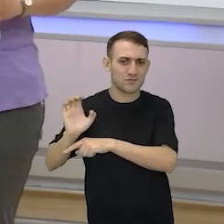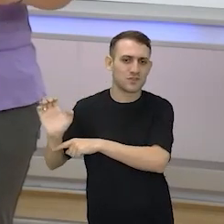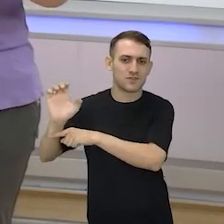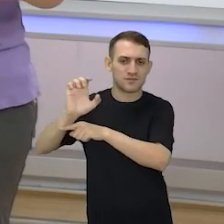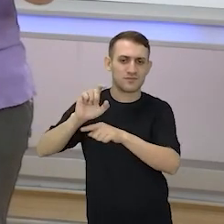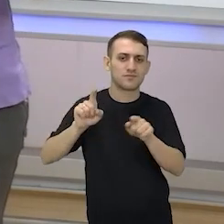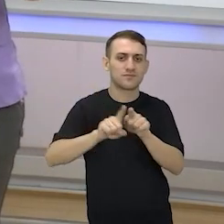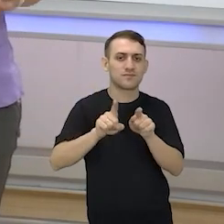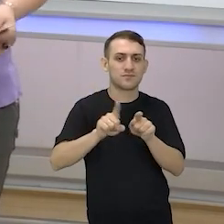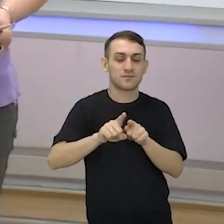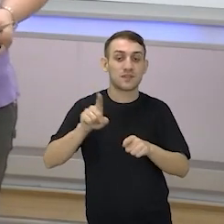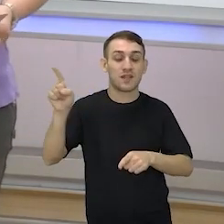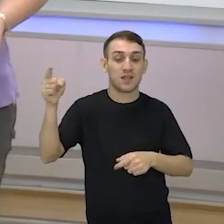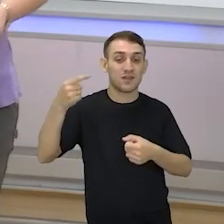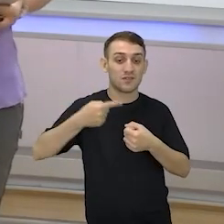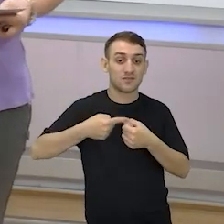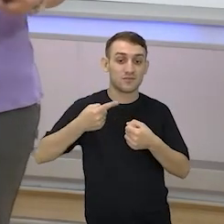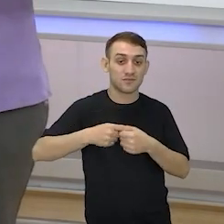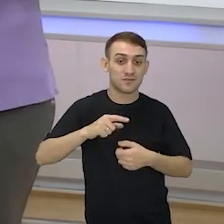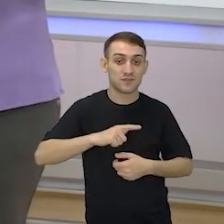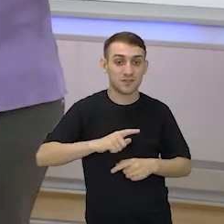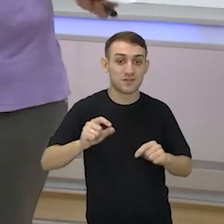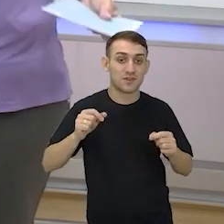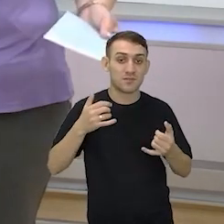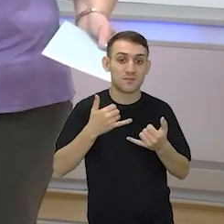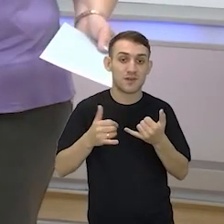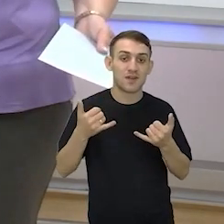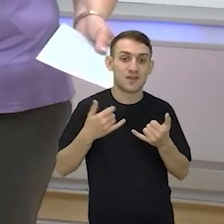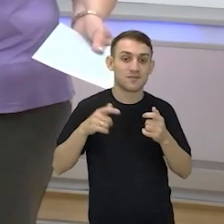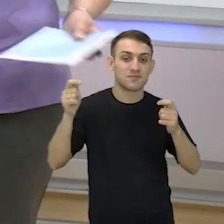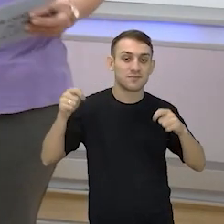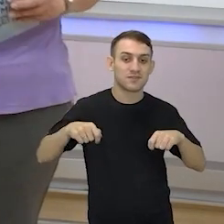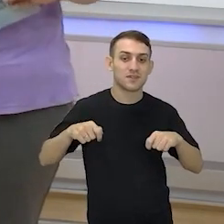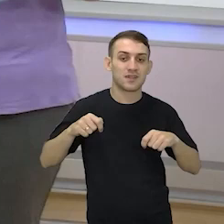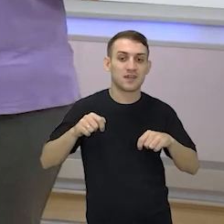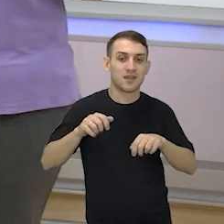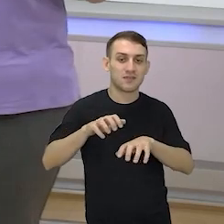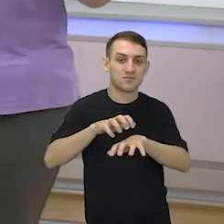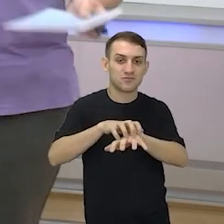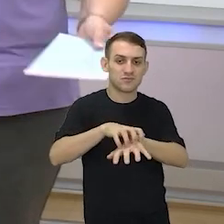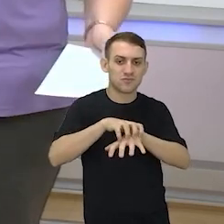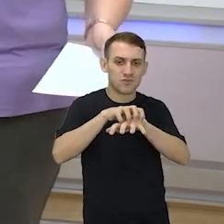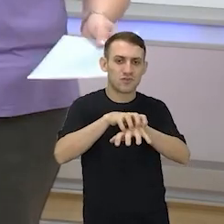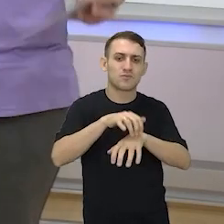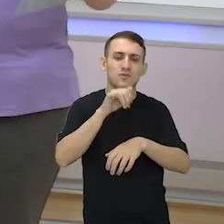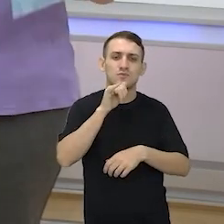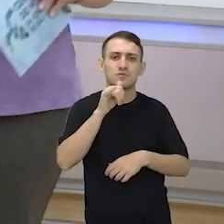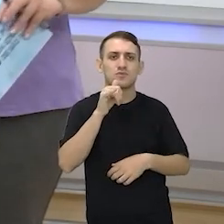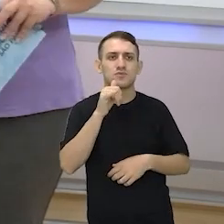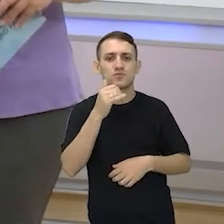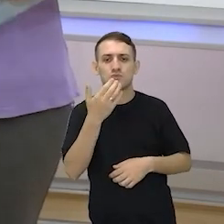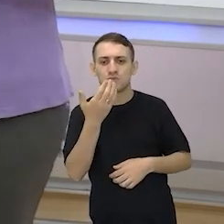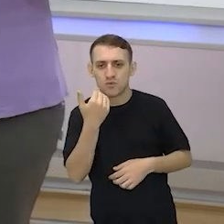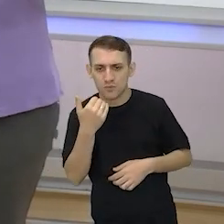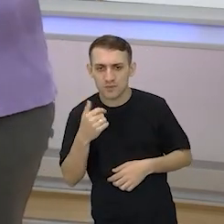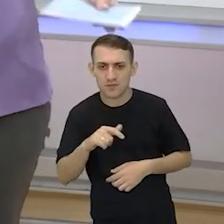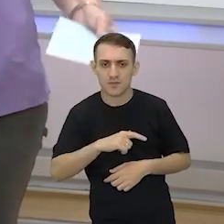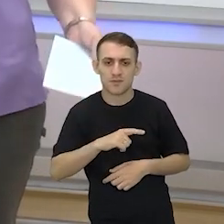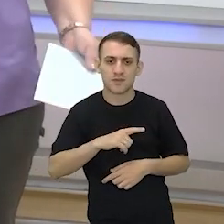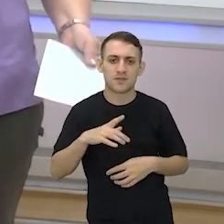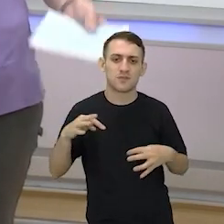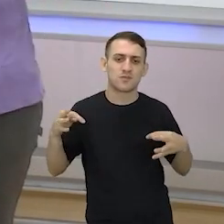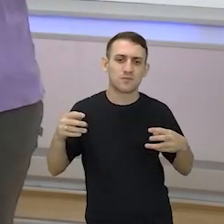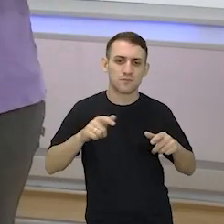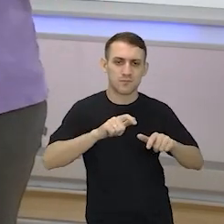certo? E no interior serve de transporte. Transporte de alimentos, pode ser o transporte de